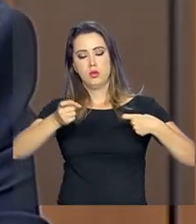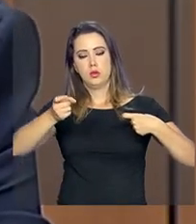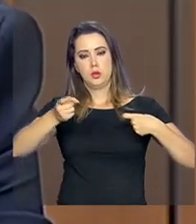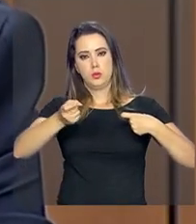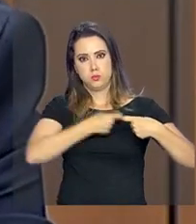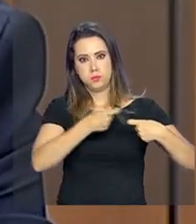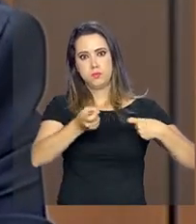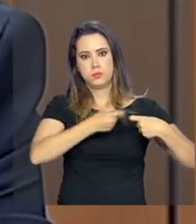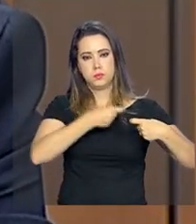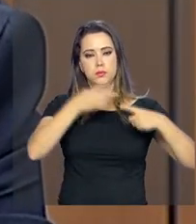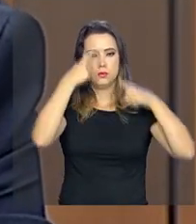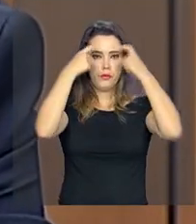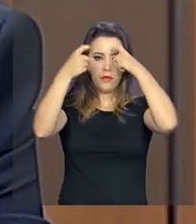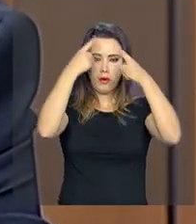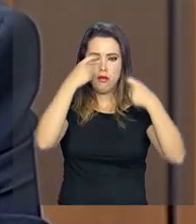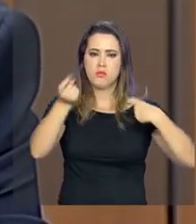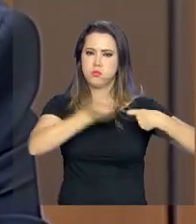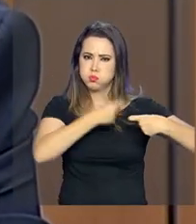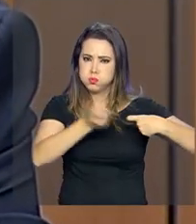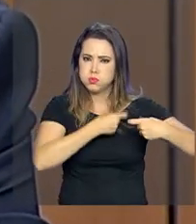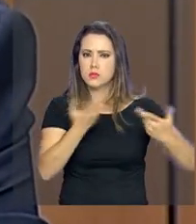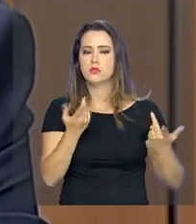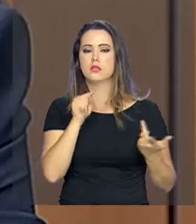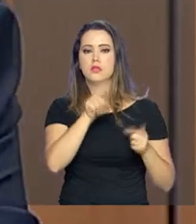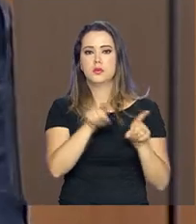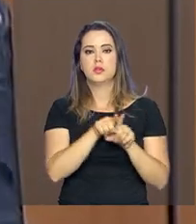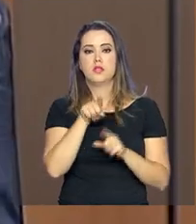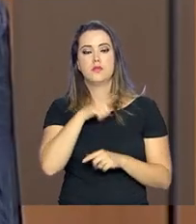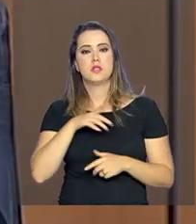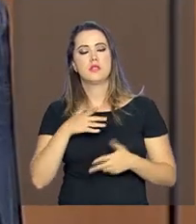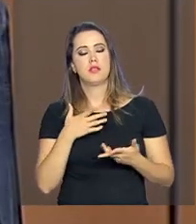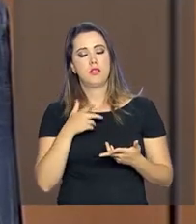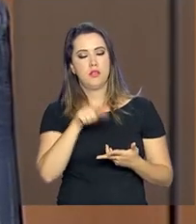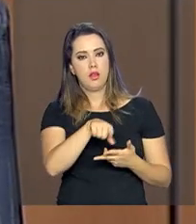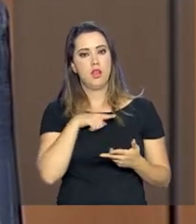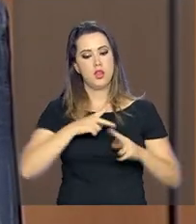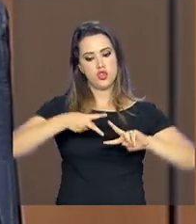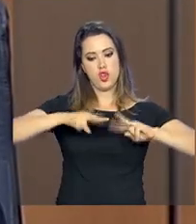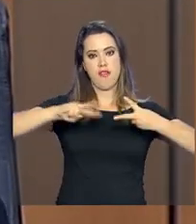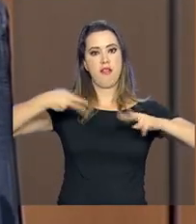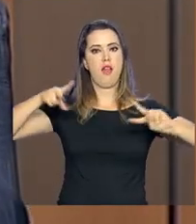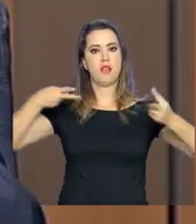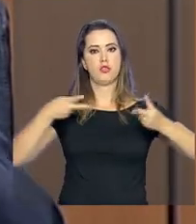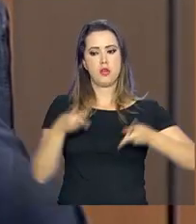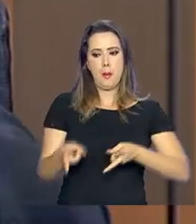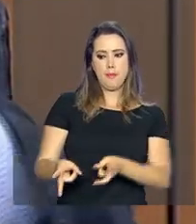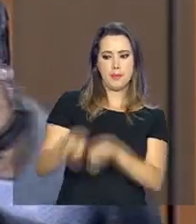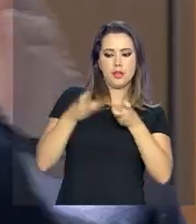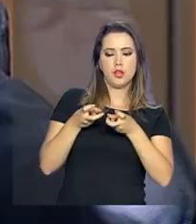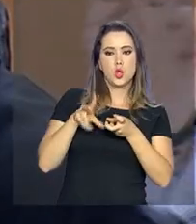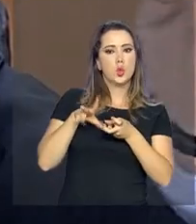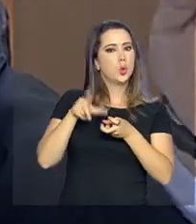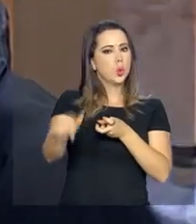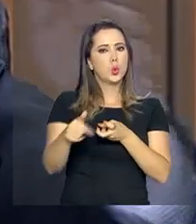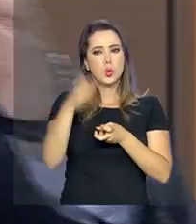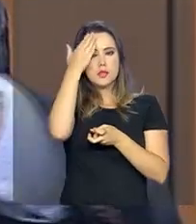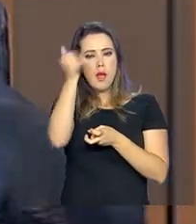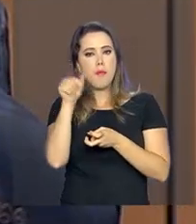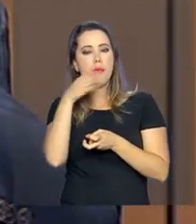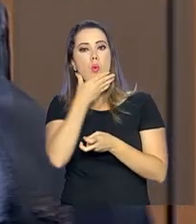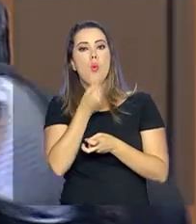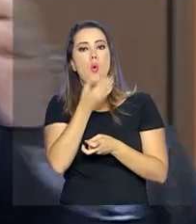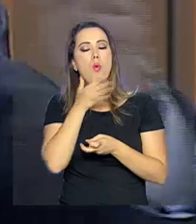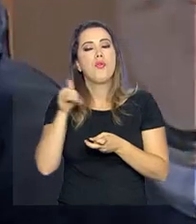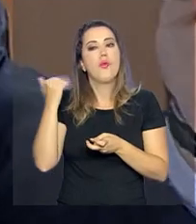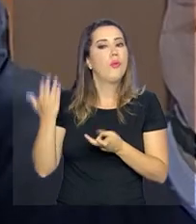genético e você recolhe o material, você pode passar por todo o banco que você tem, vão ser